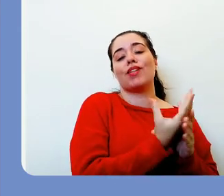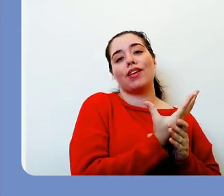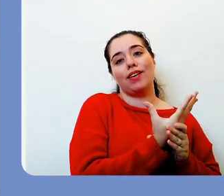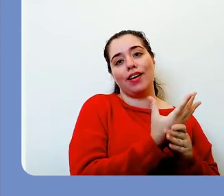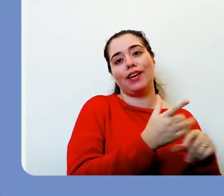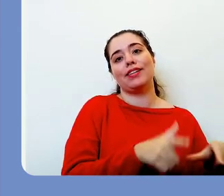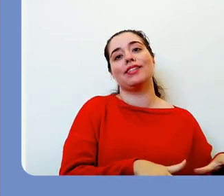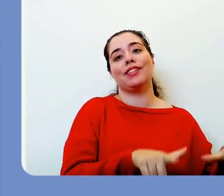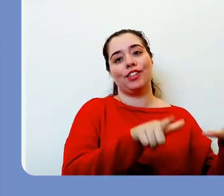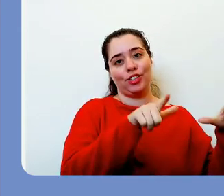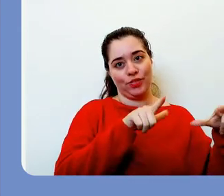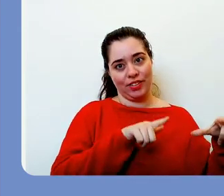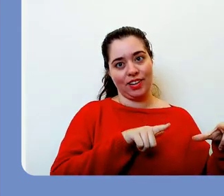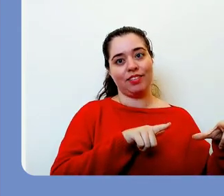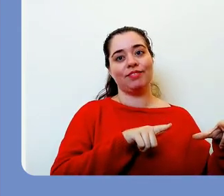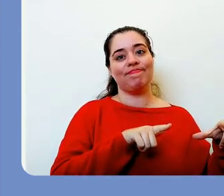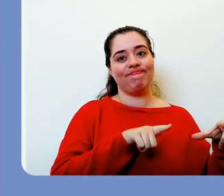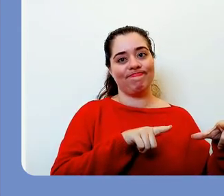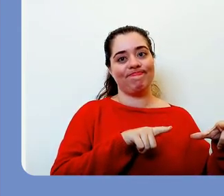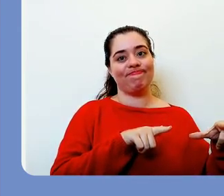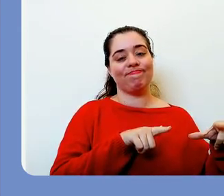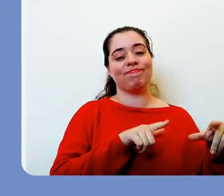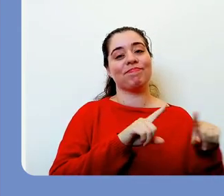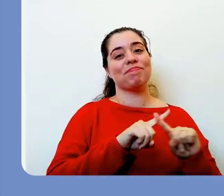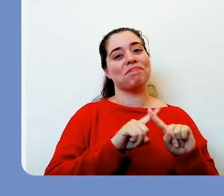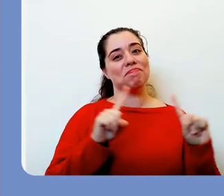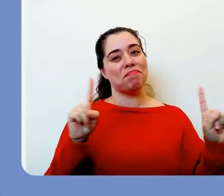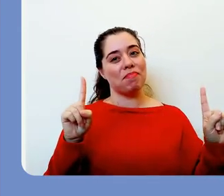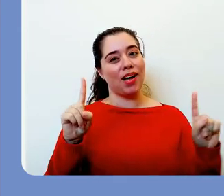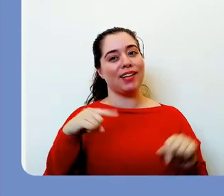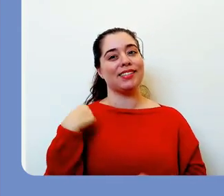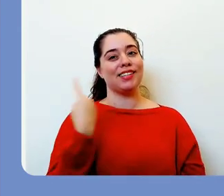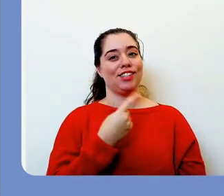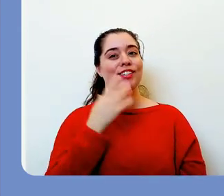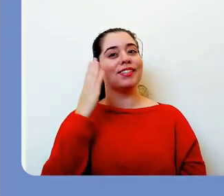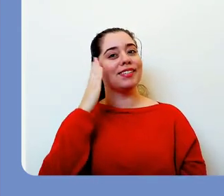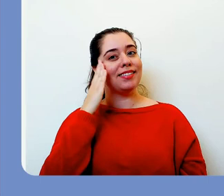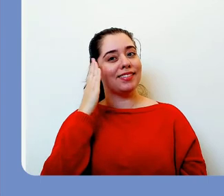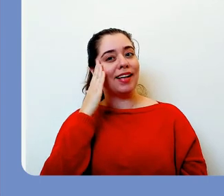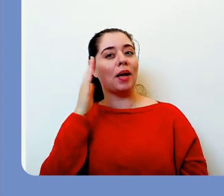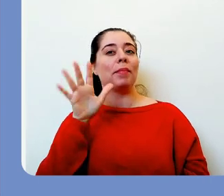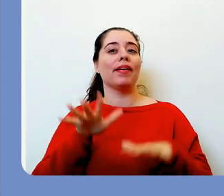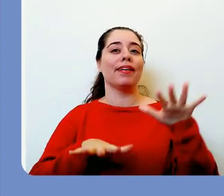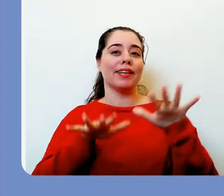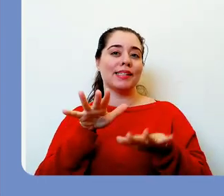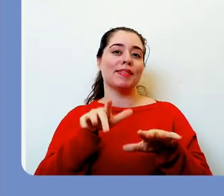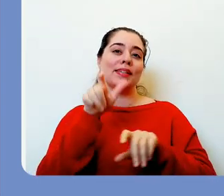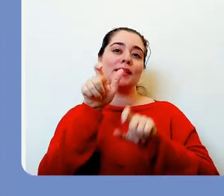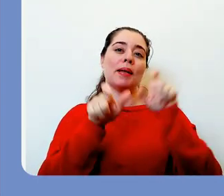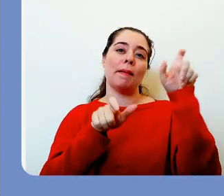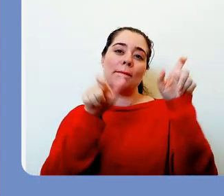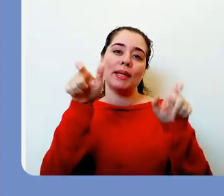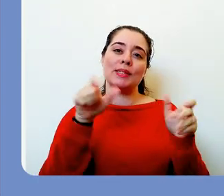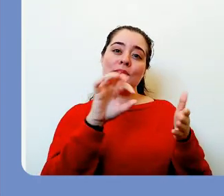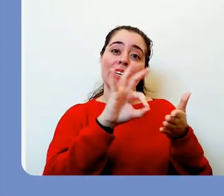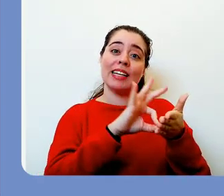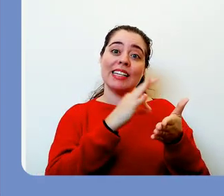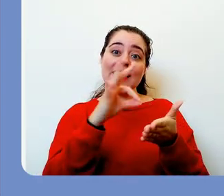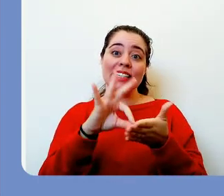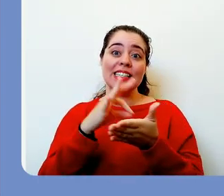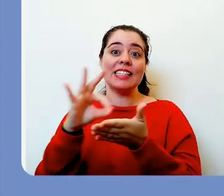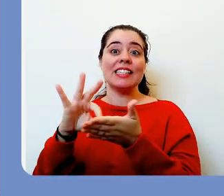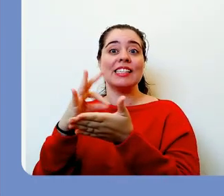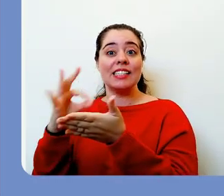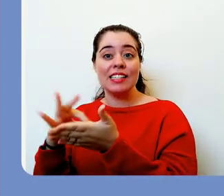observe que o que aparece aqui na tela é diferente de quando o modelo de certificado faz a